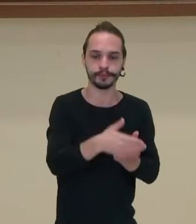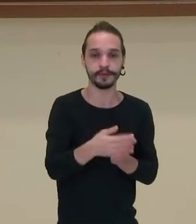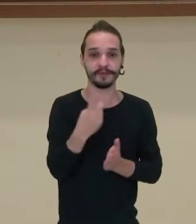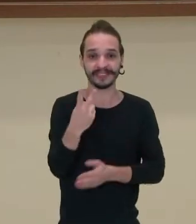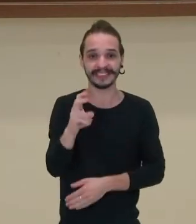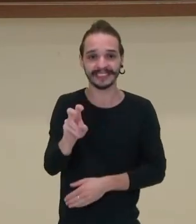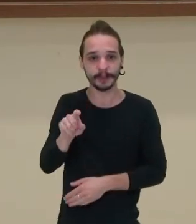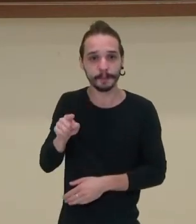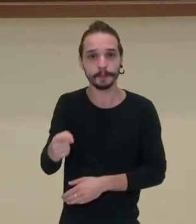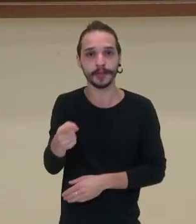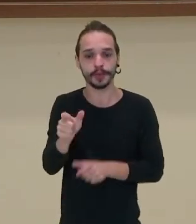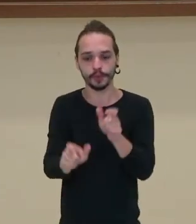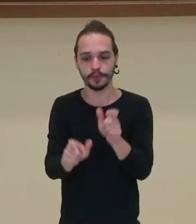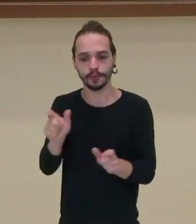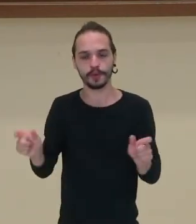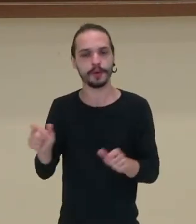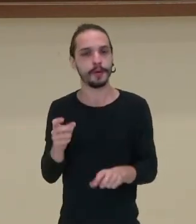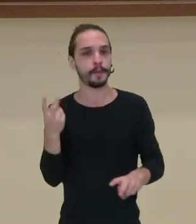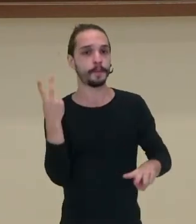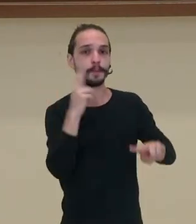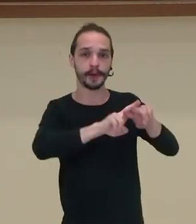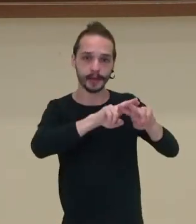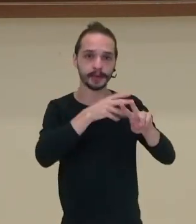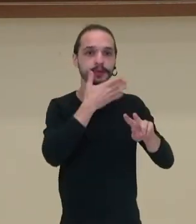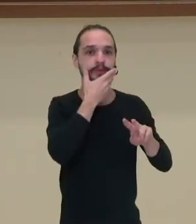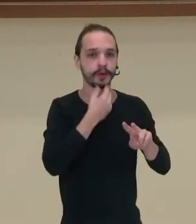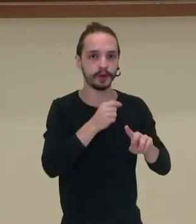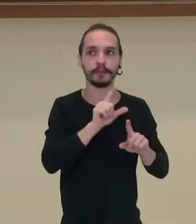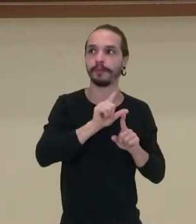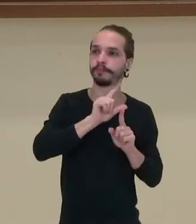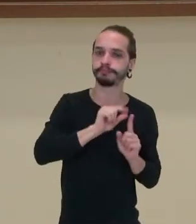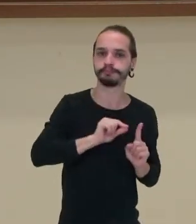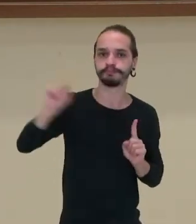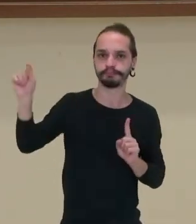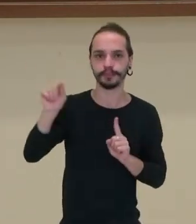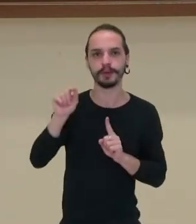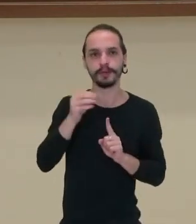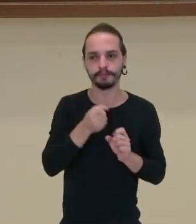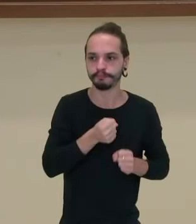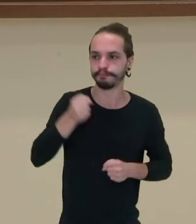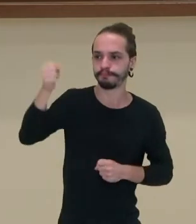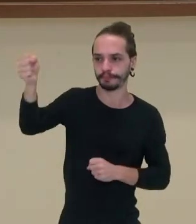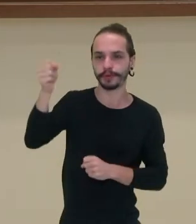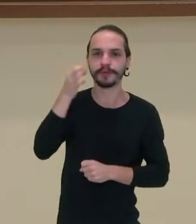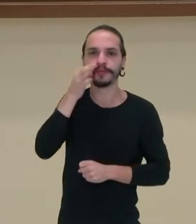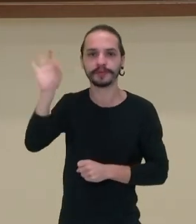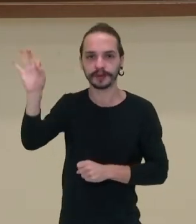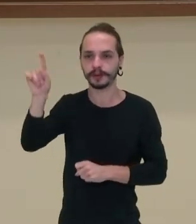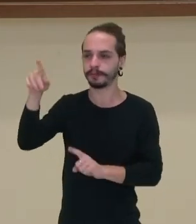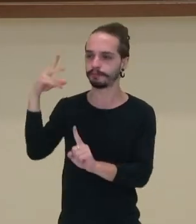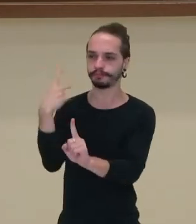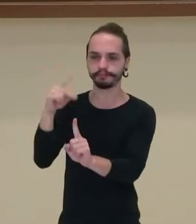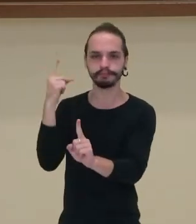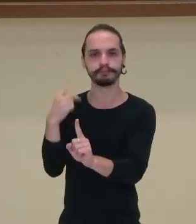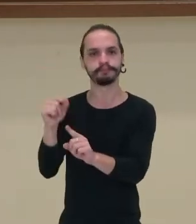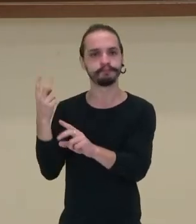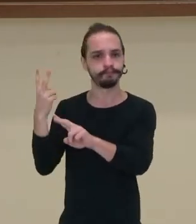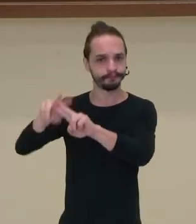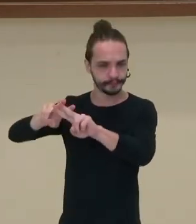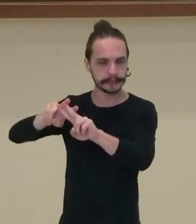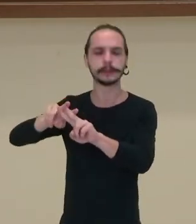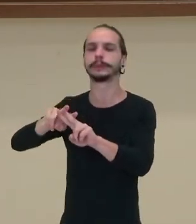prendem o Louventure, levam o Louventure para a França, onde ele é preso, torturado e morto, né?